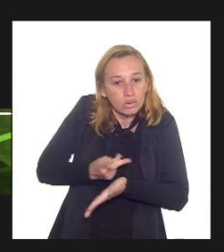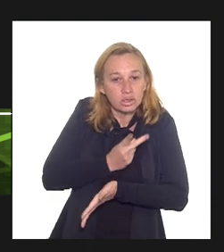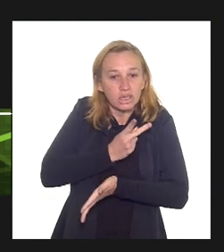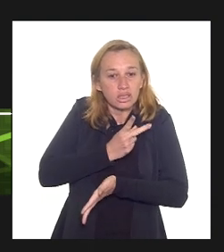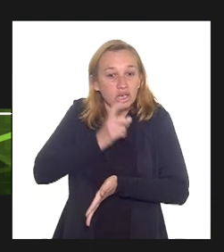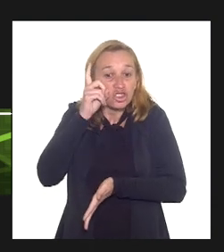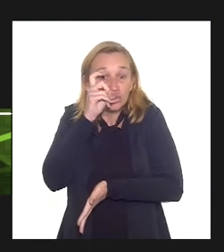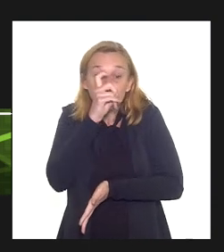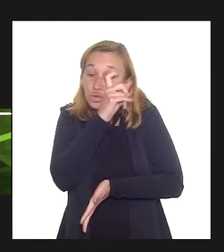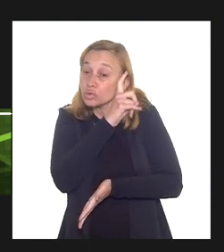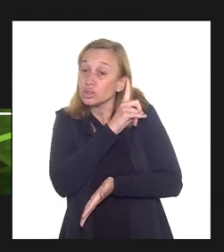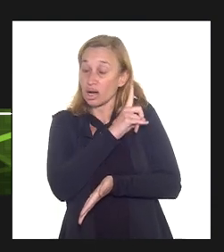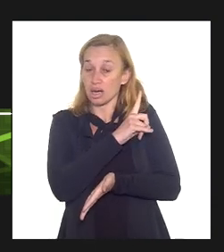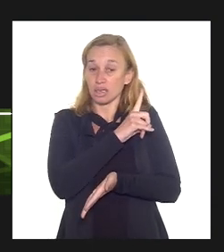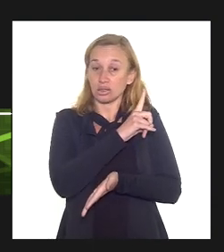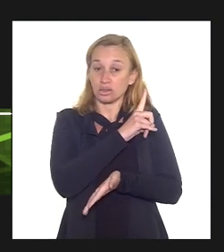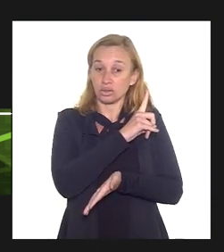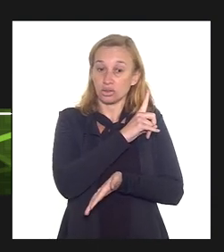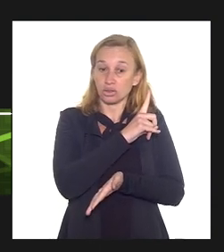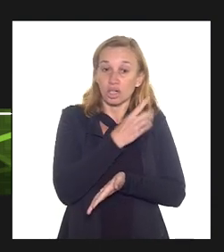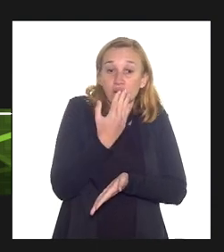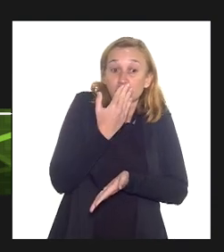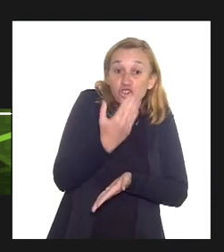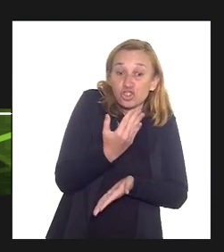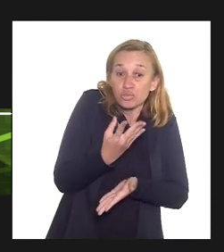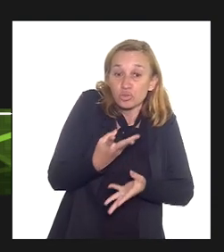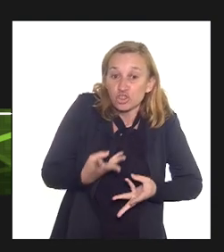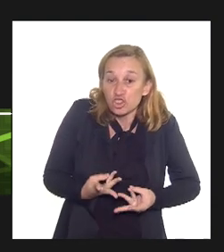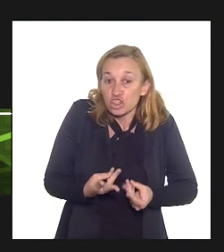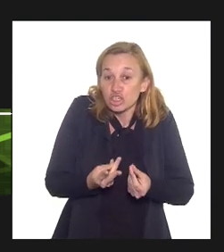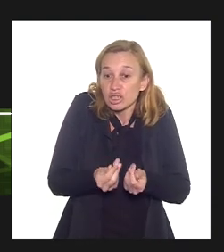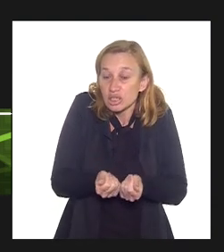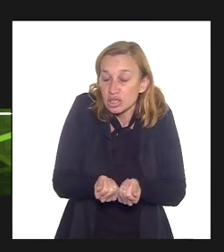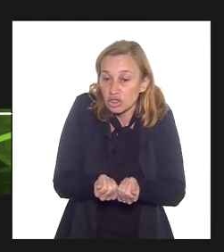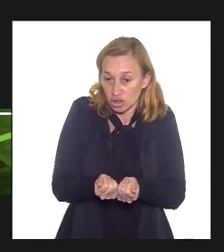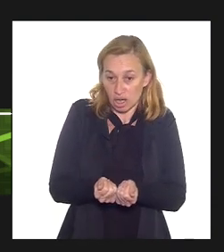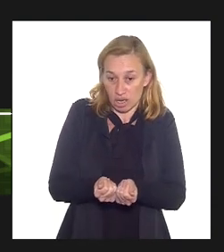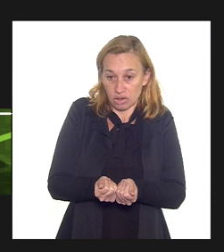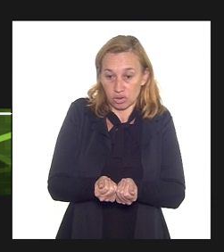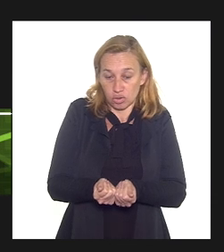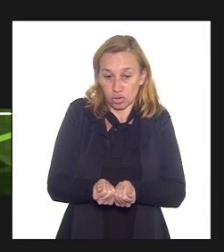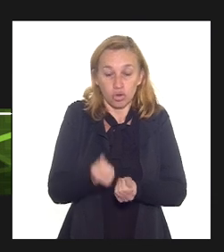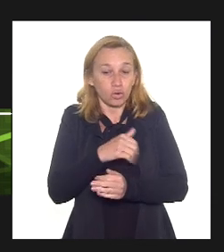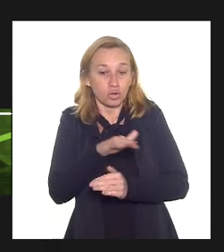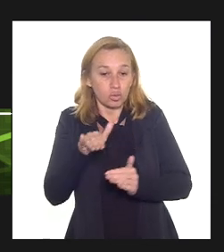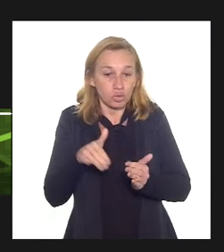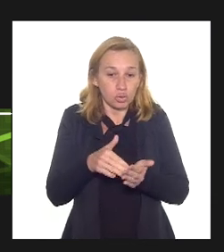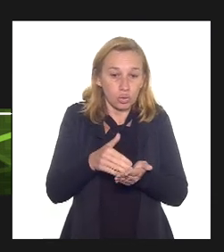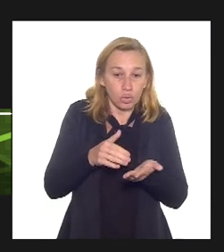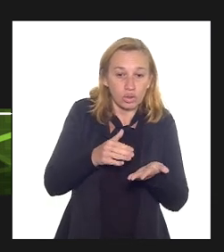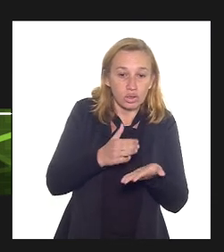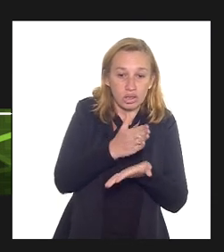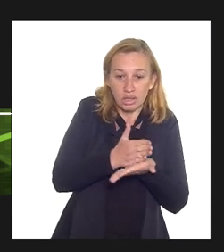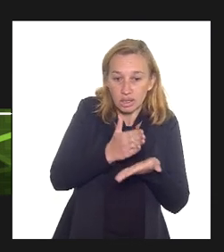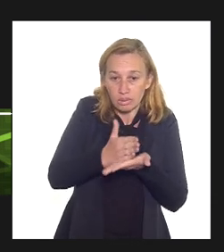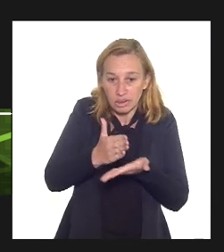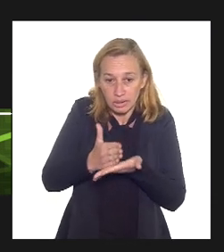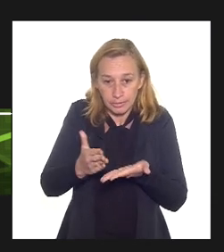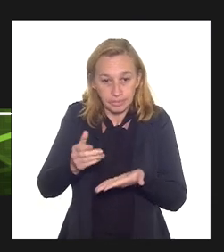dificuldades inerentes a esse tipo de gasto no tocante a identificação de todas as parcelas que o compõem